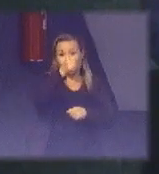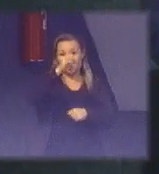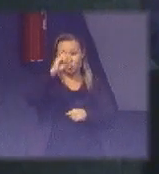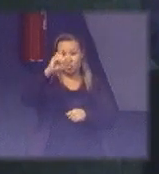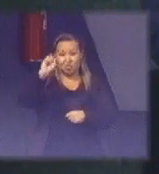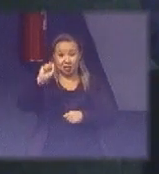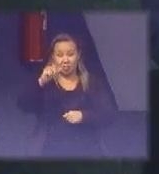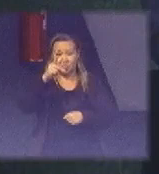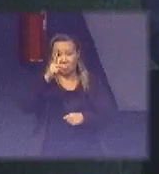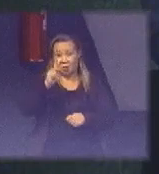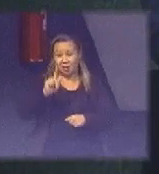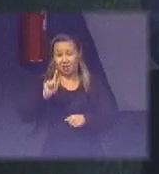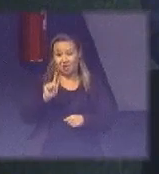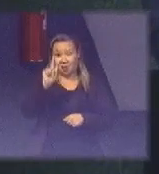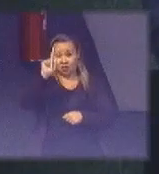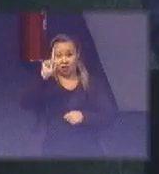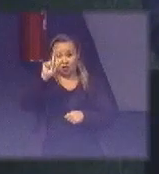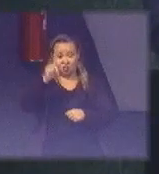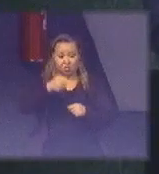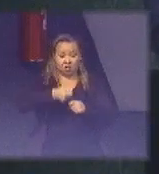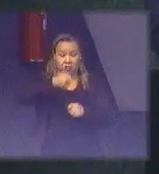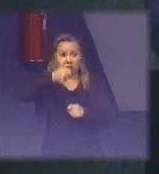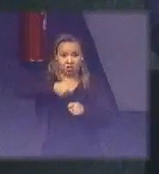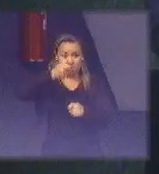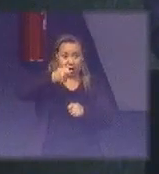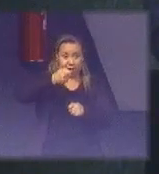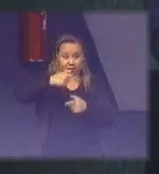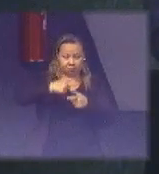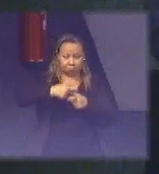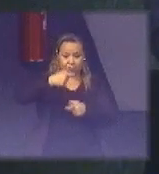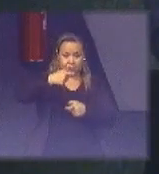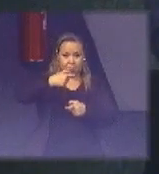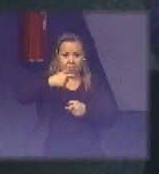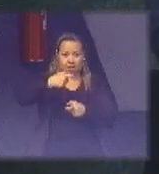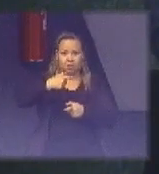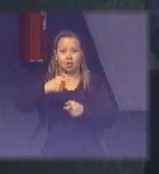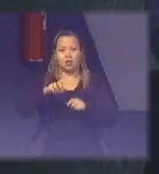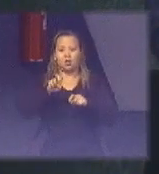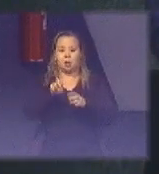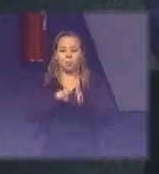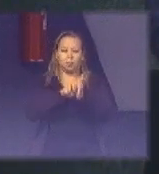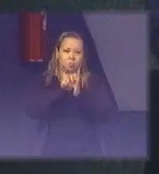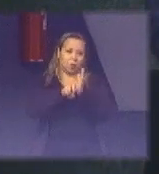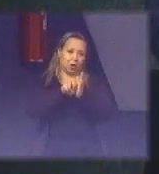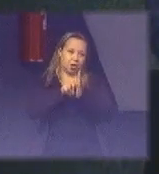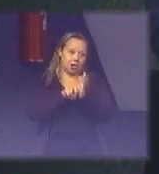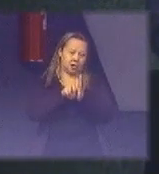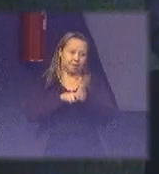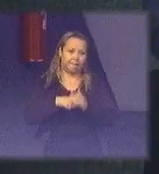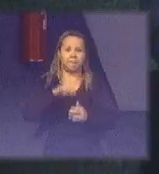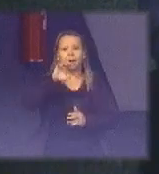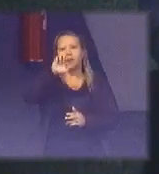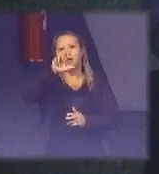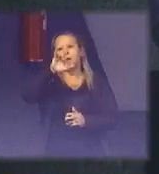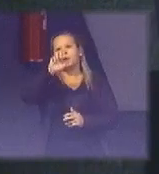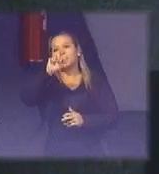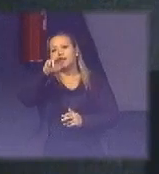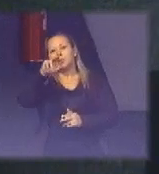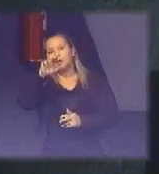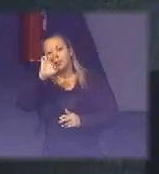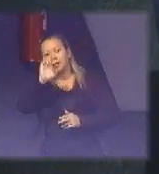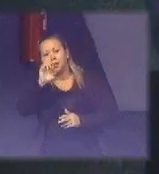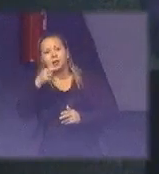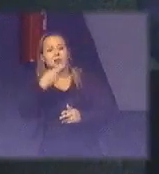por uma cadeira. A Eliane, que é responsável pela Entre Rodas, sempre me fala, olha,